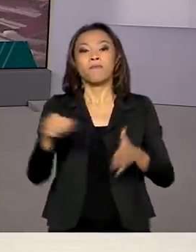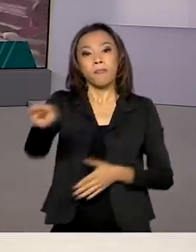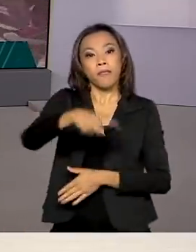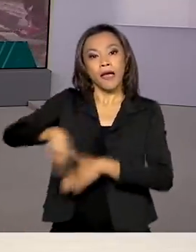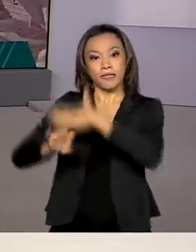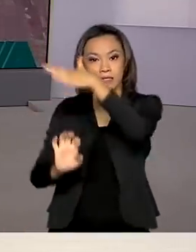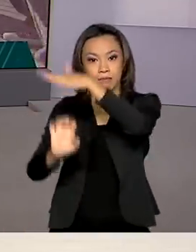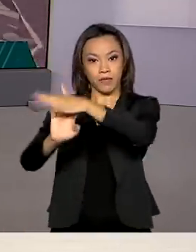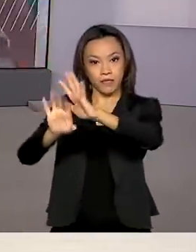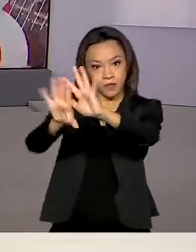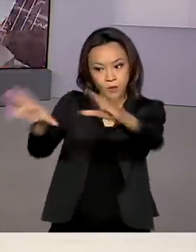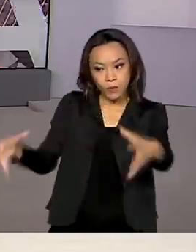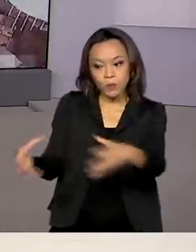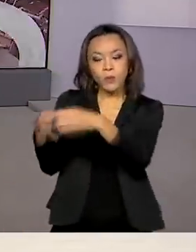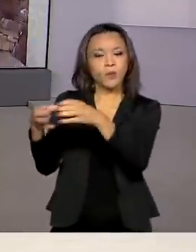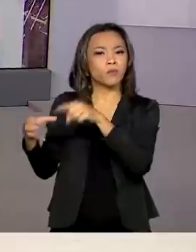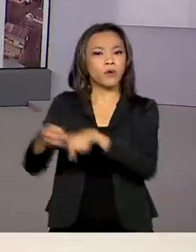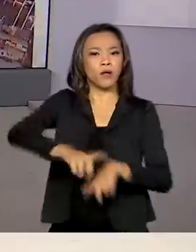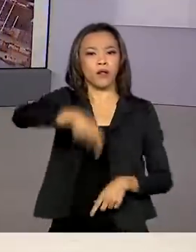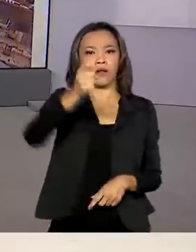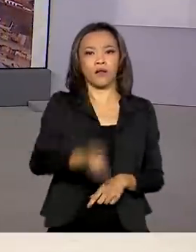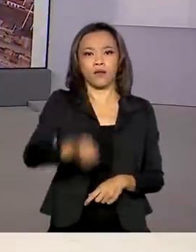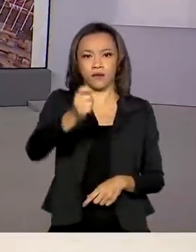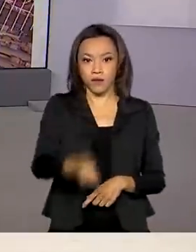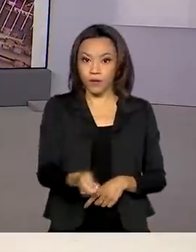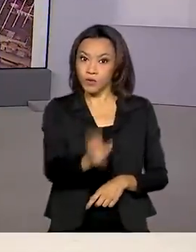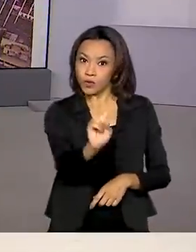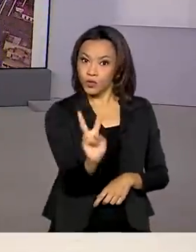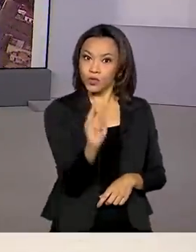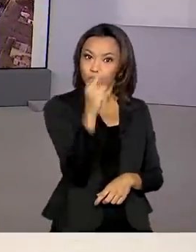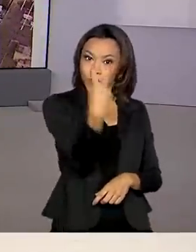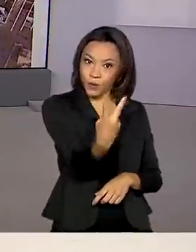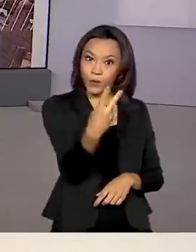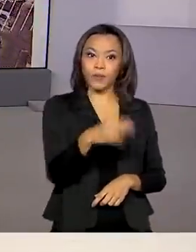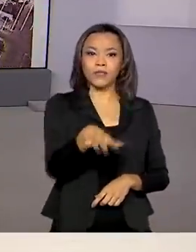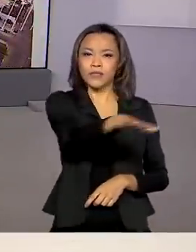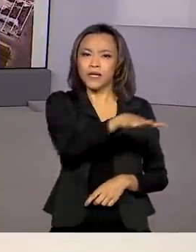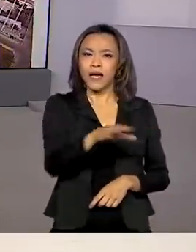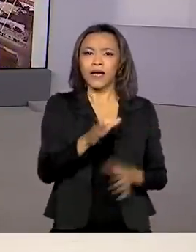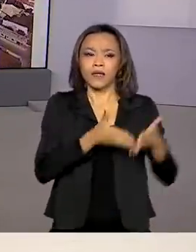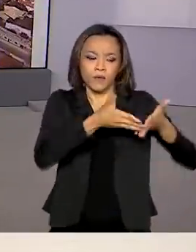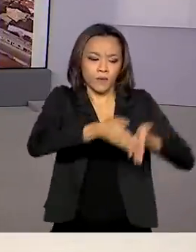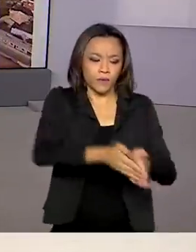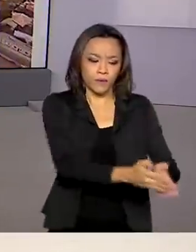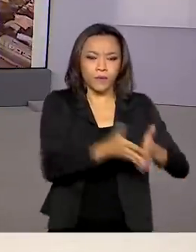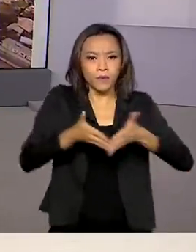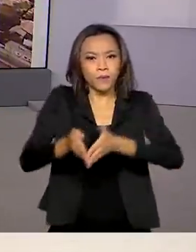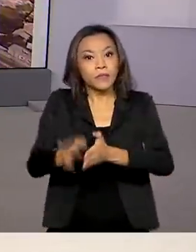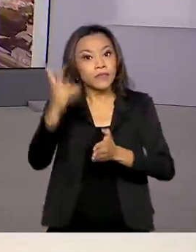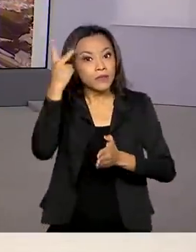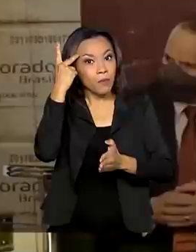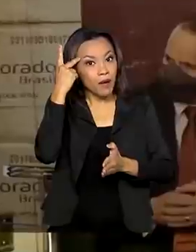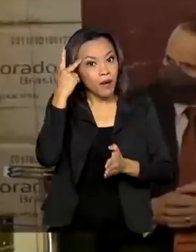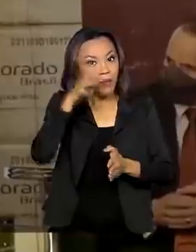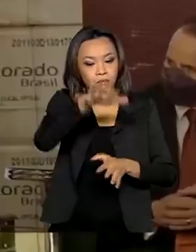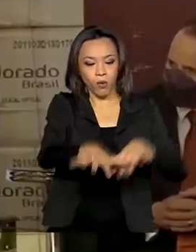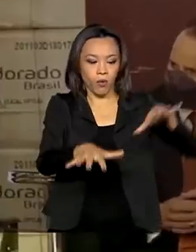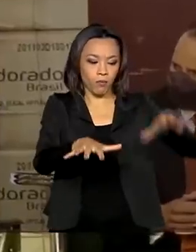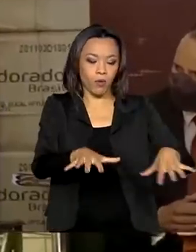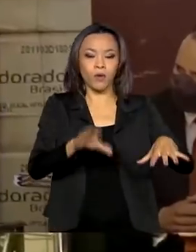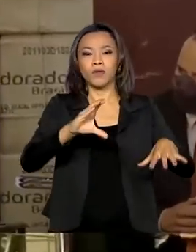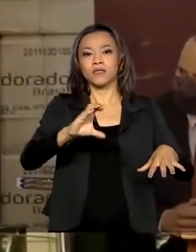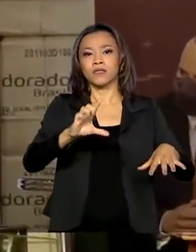compõem o consórcio vencedor do leilão de dois terminais de celulose no Porto de Santos, em São Paulo, assinaram o